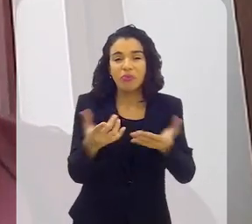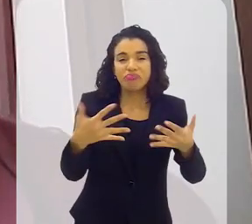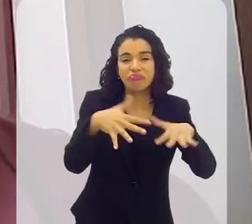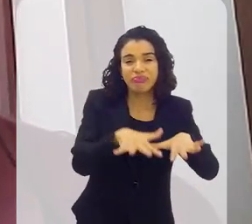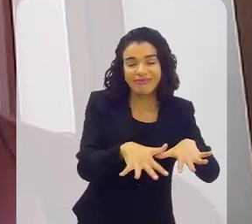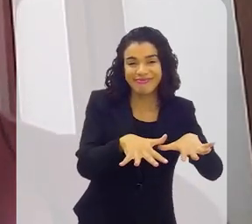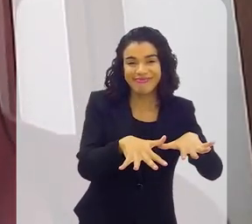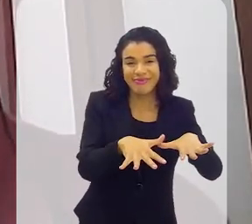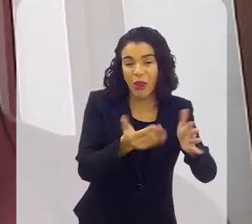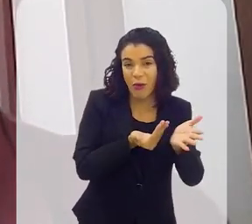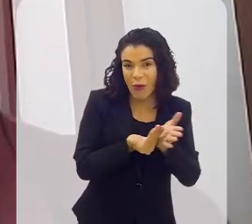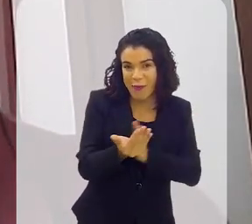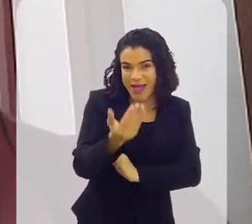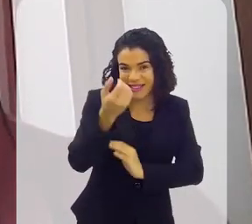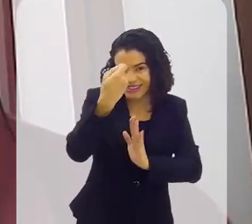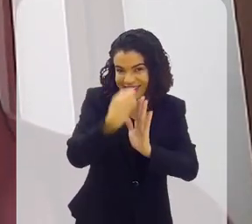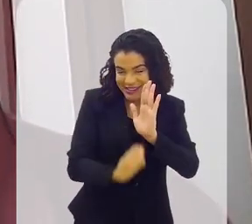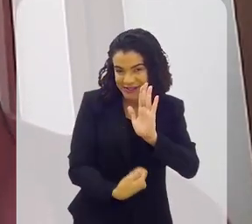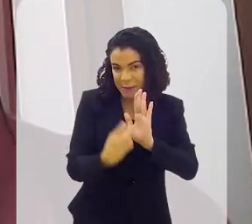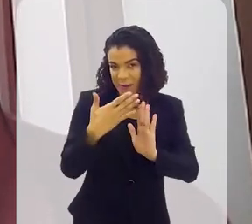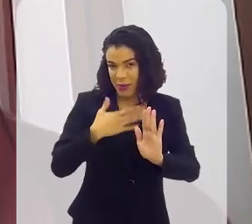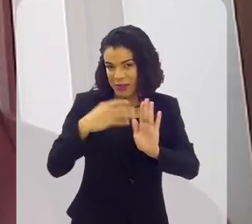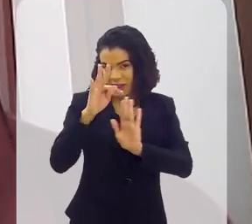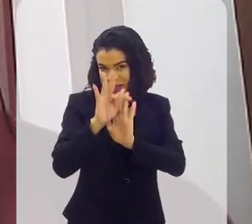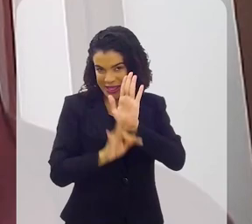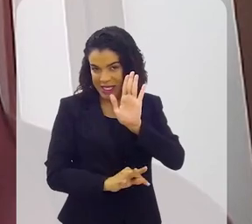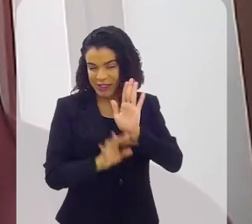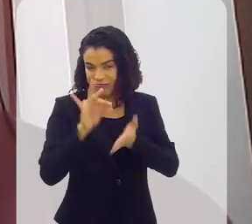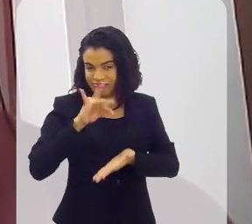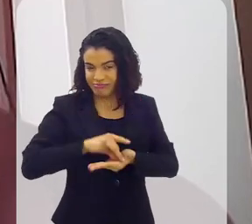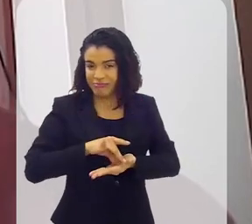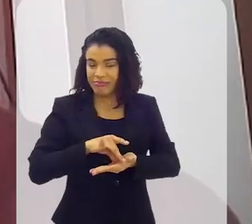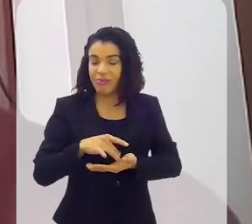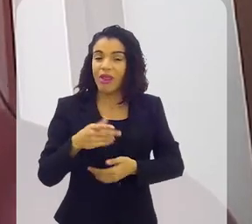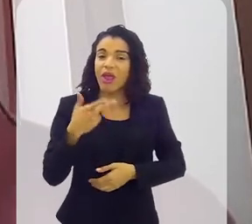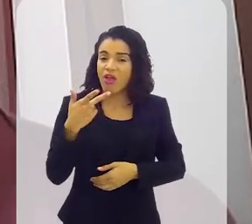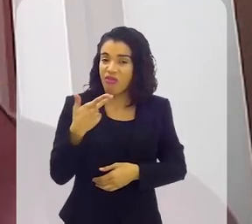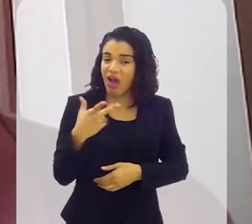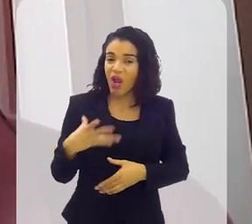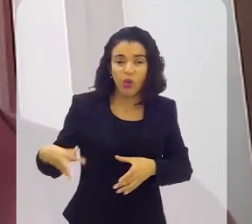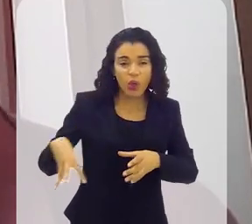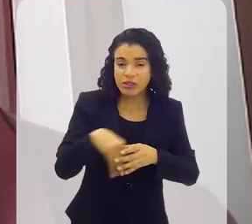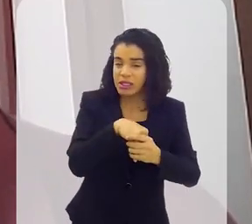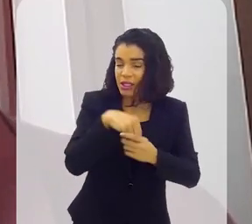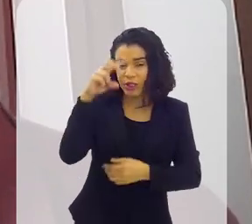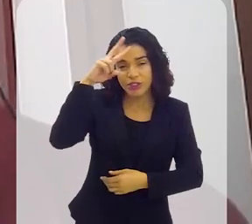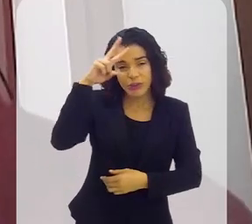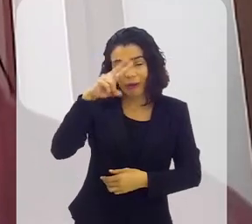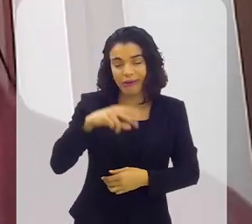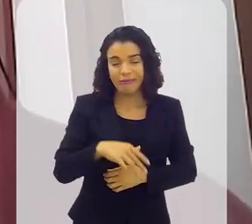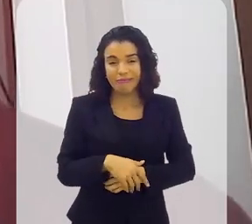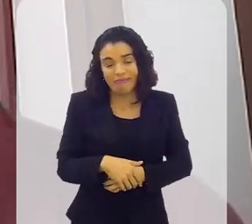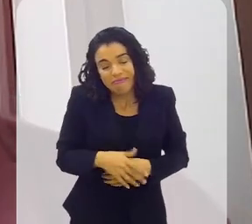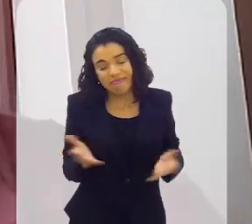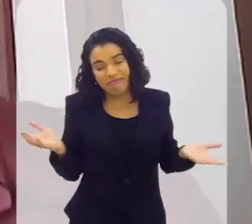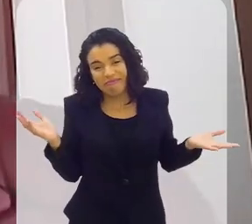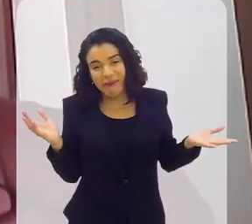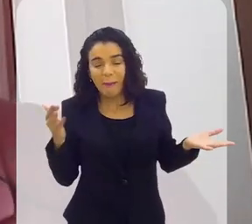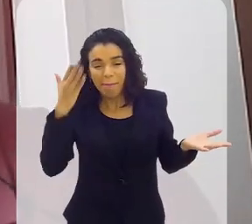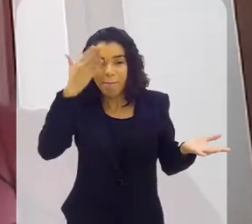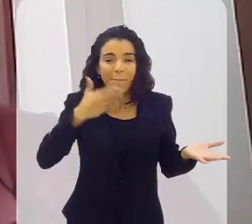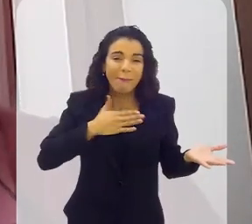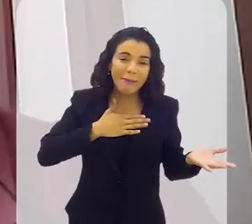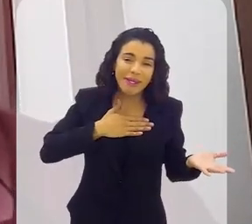Eu começo a escrever na apresentação do livro, que é o meu texto, antes de começar os capítulos. Eu digo, eu estou ali nessa história. Eu estou no meio desse negócio. Então,